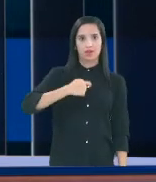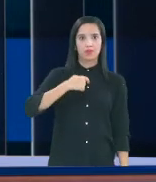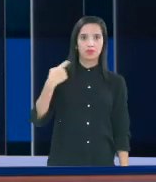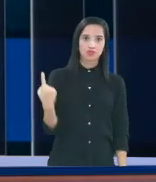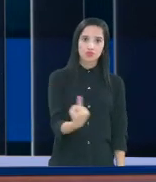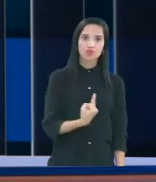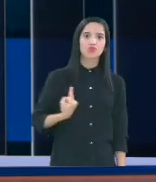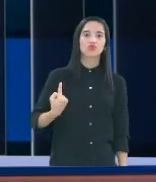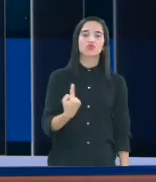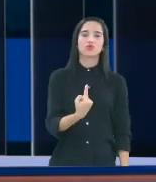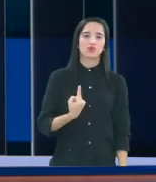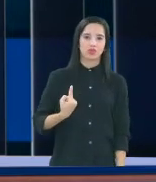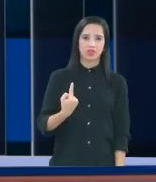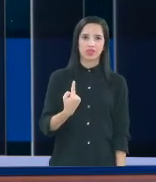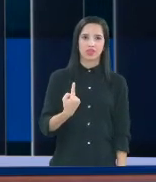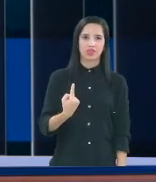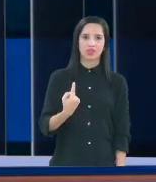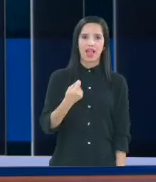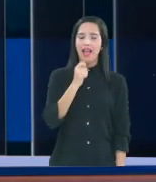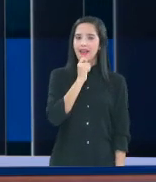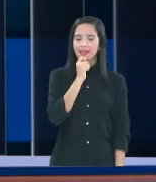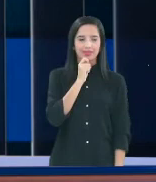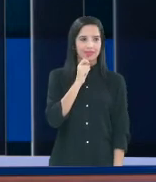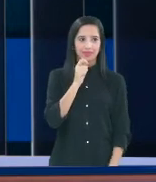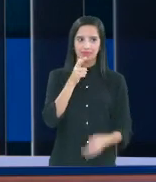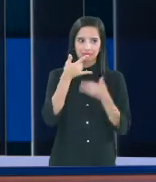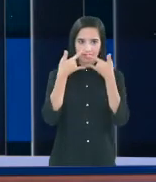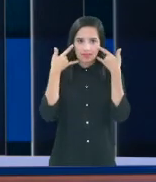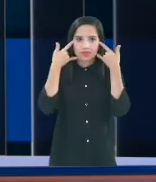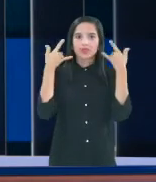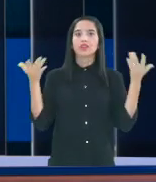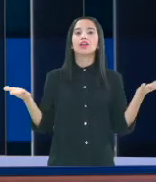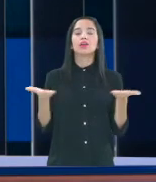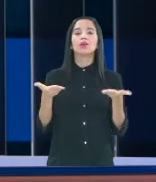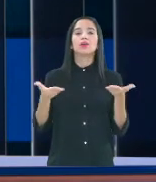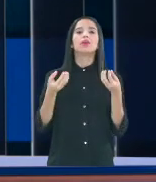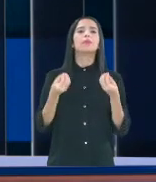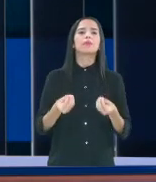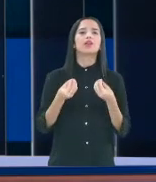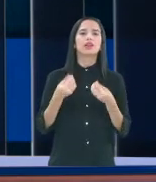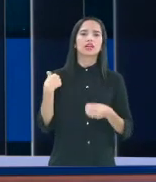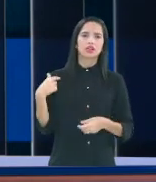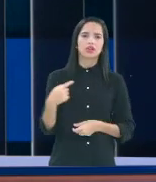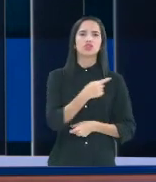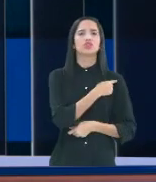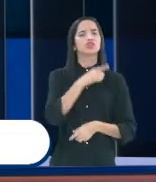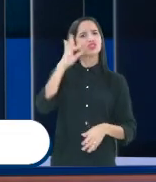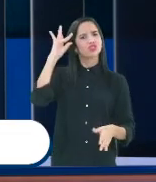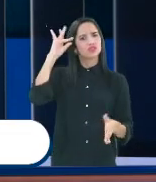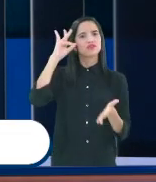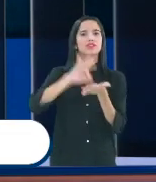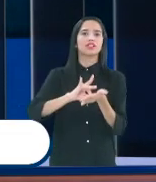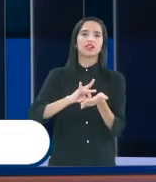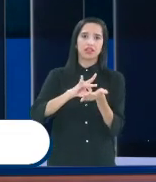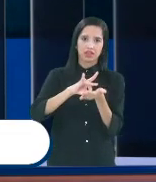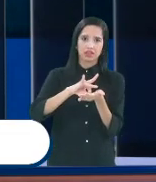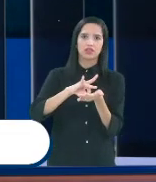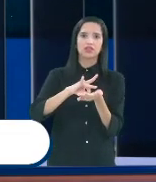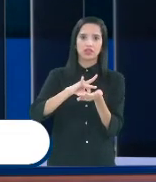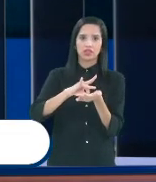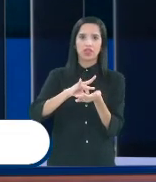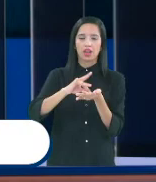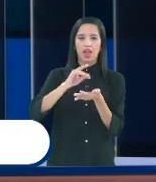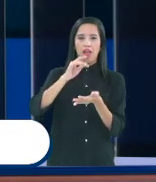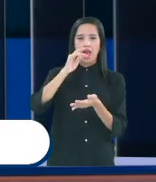no estúdio, não havia colocado. Estou colocando nesse momento para que nós tenhamos de fato e de direito à